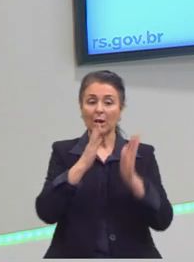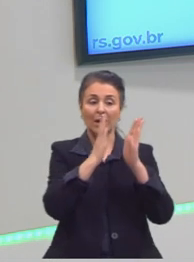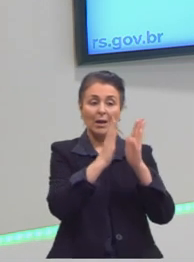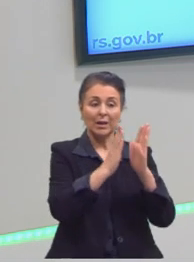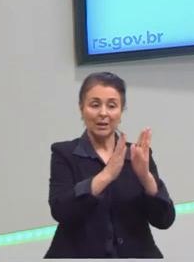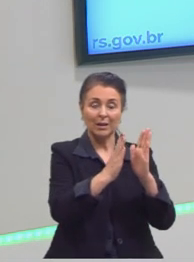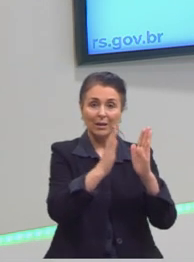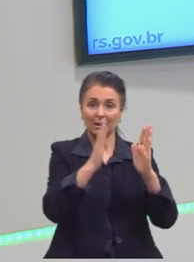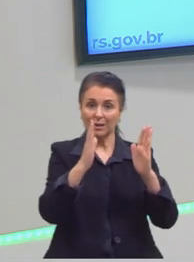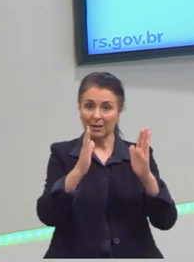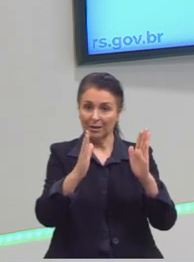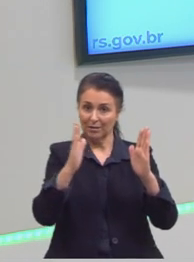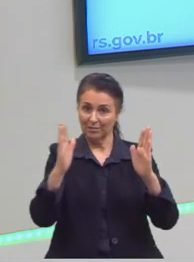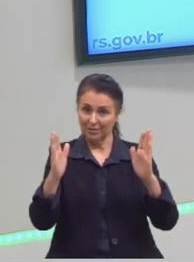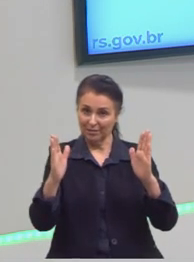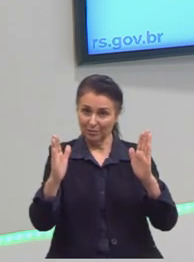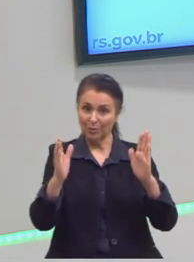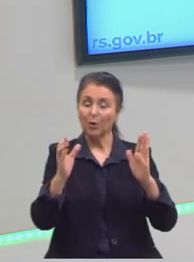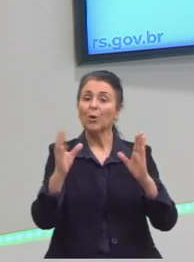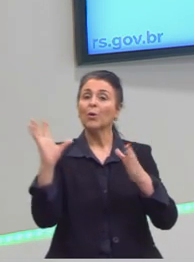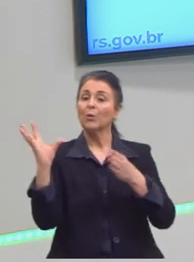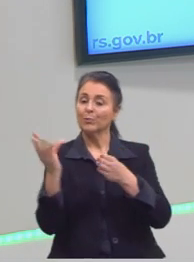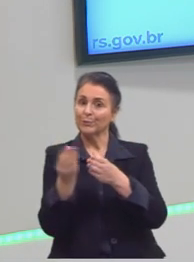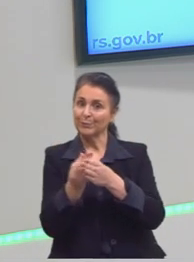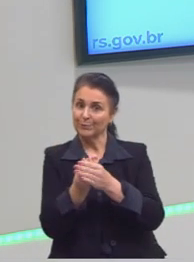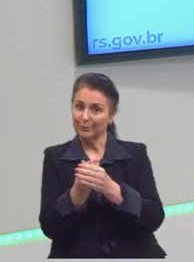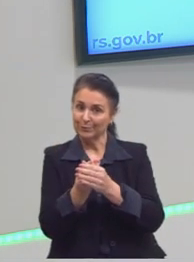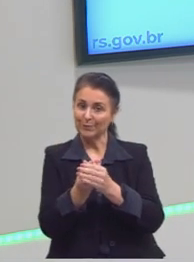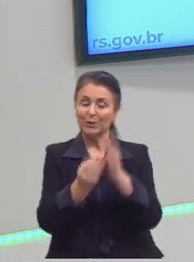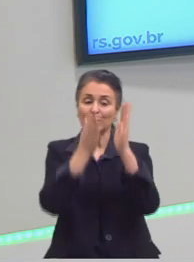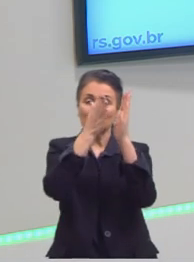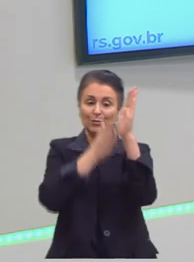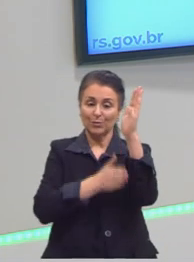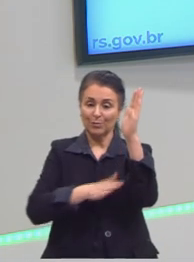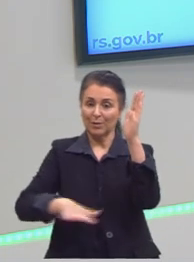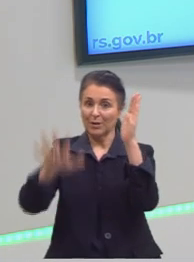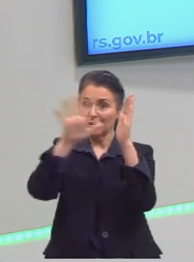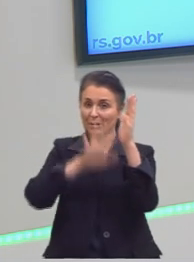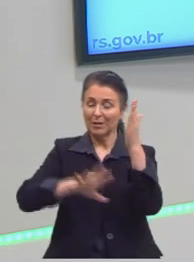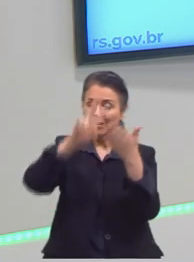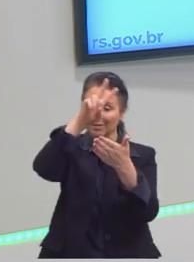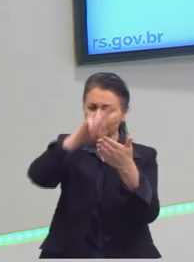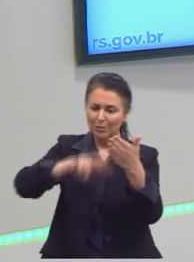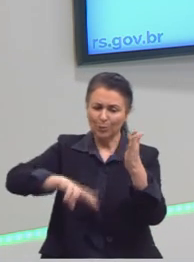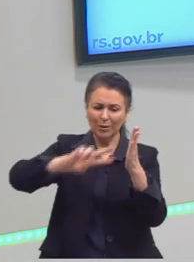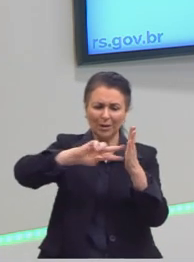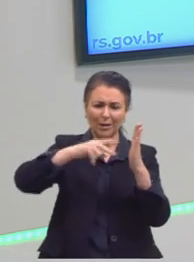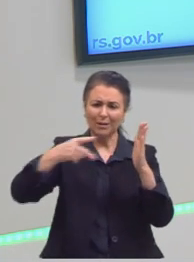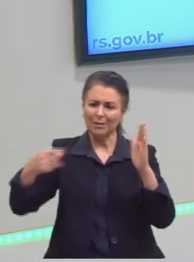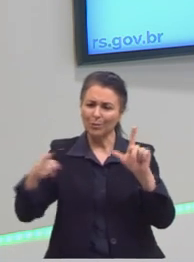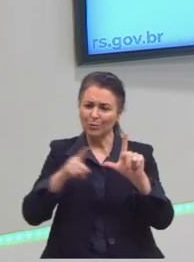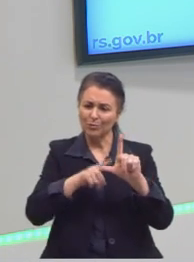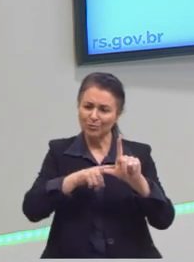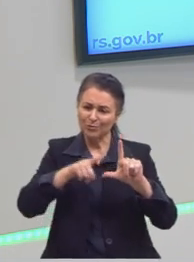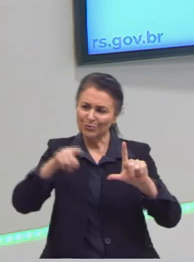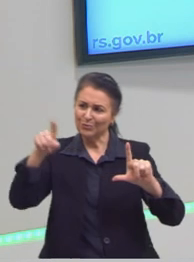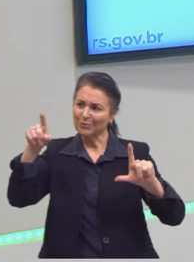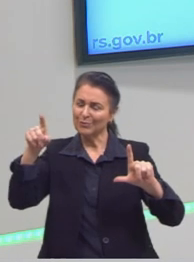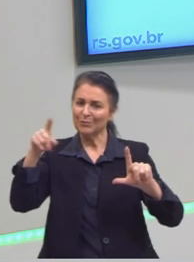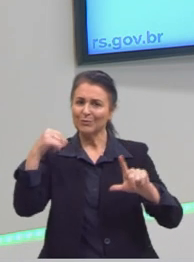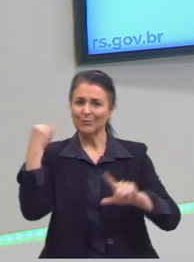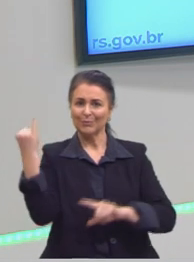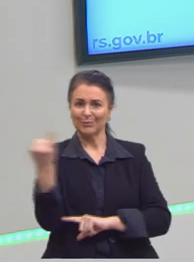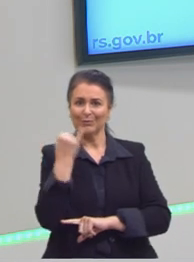a questão de conjuntos numéricos, a questão de plano cartesiano, leitura, interpretação de gráficos, que é muito importante